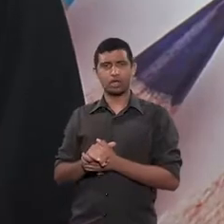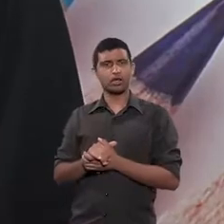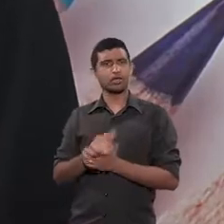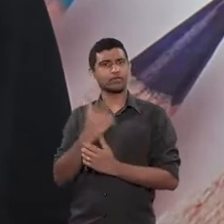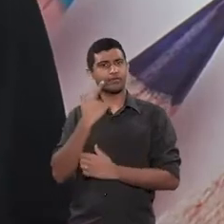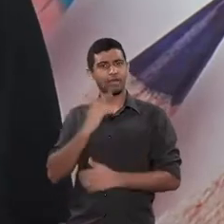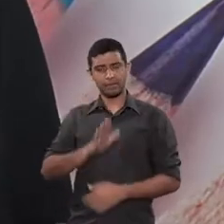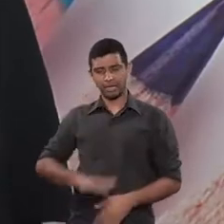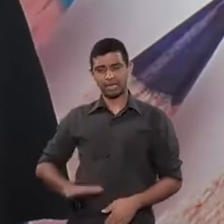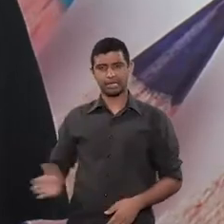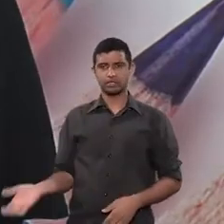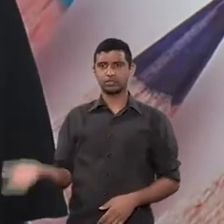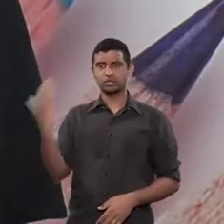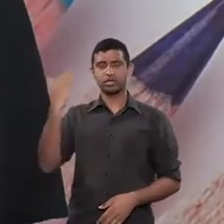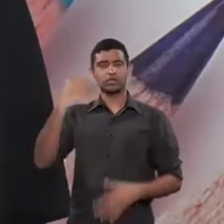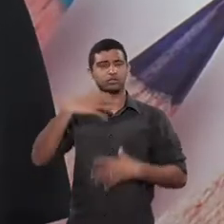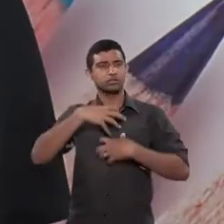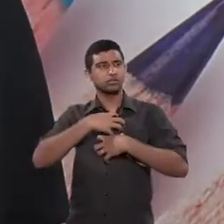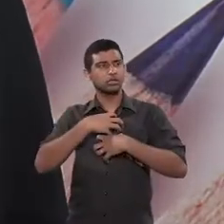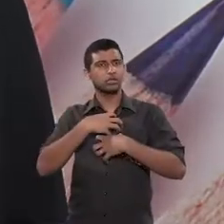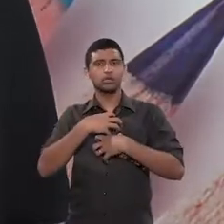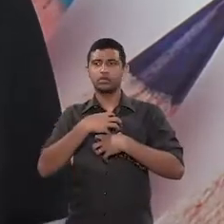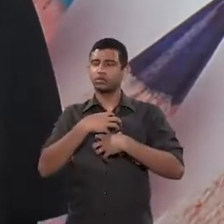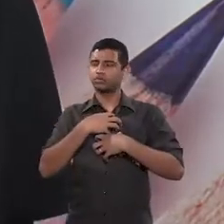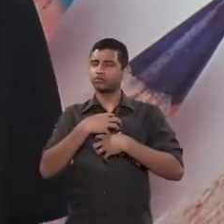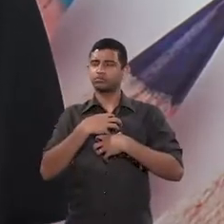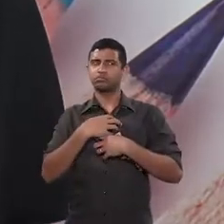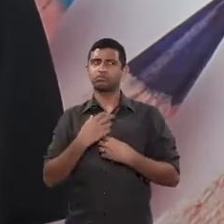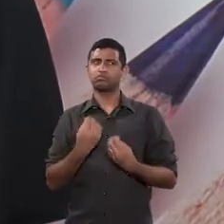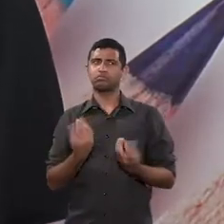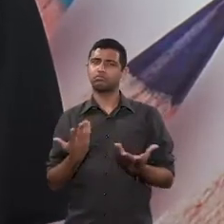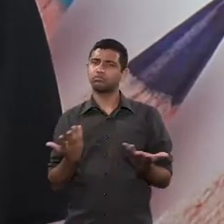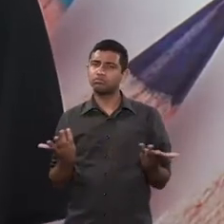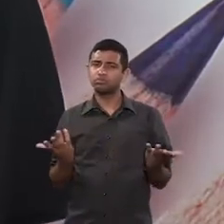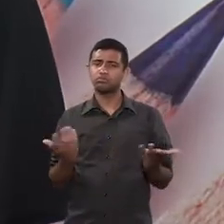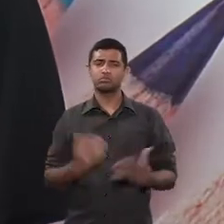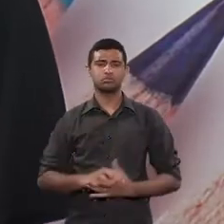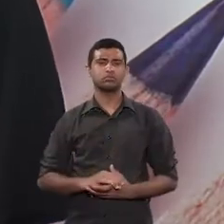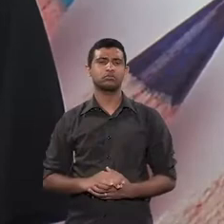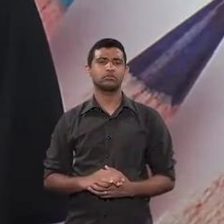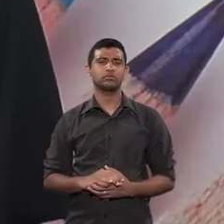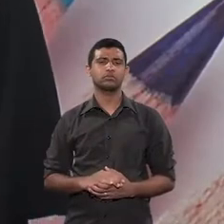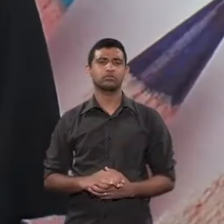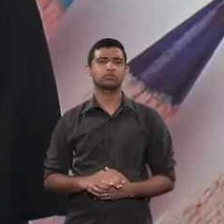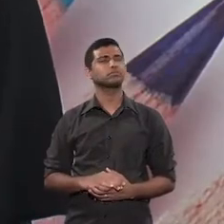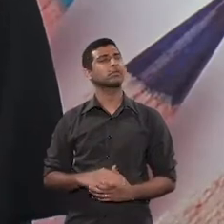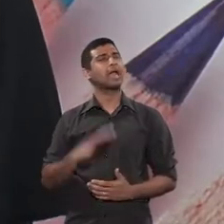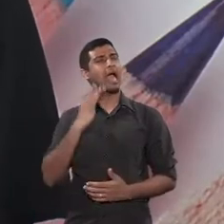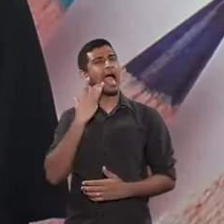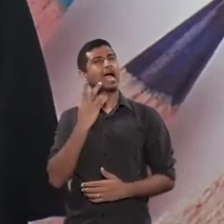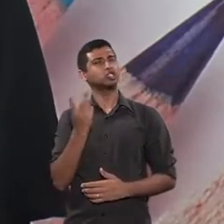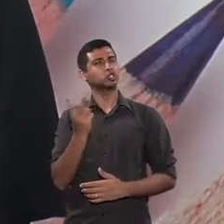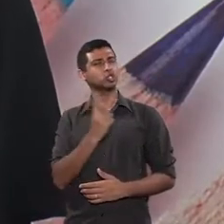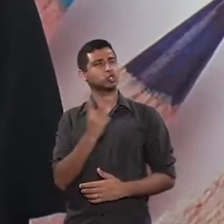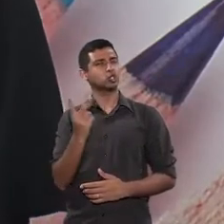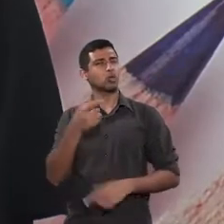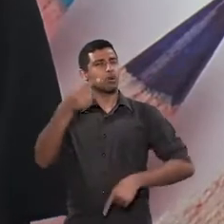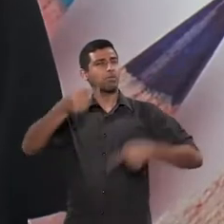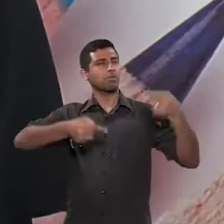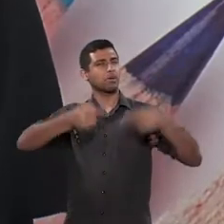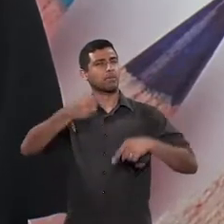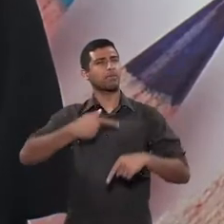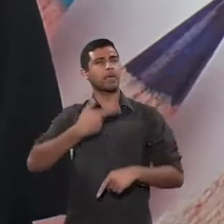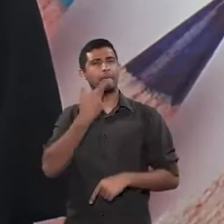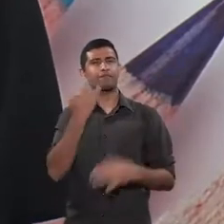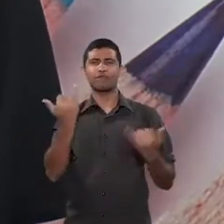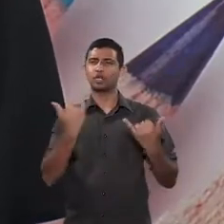E que na cabeça, não é na cabeça, mas no sentimento da criança fica assim, poxa, eu acho que eles estão brigando, mas